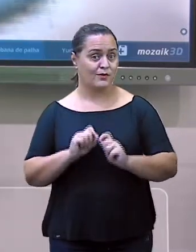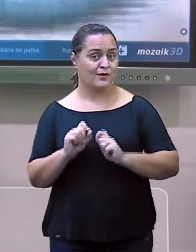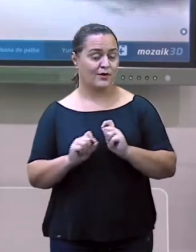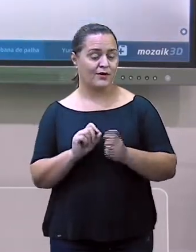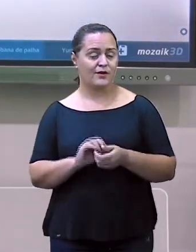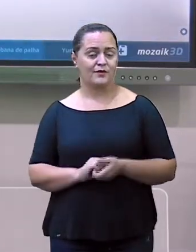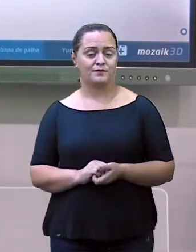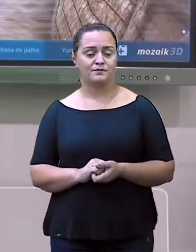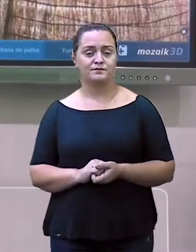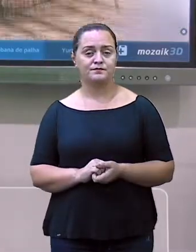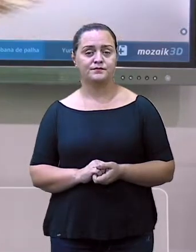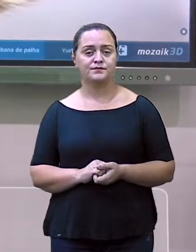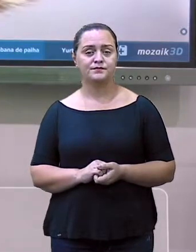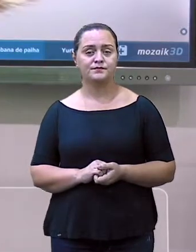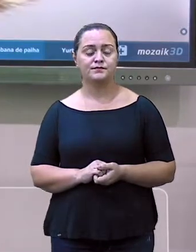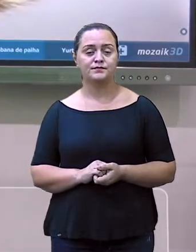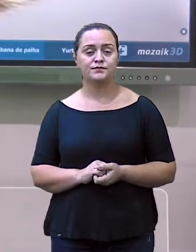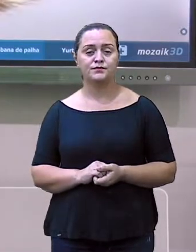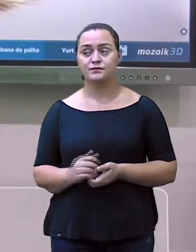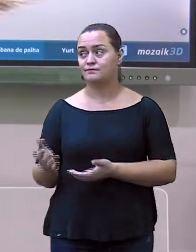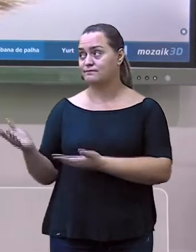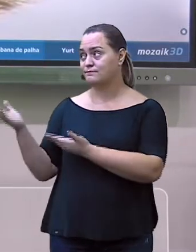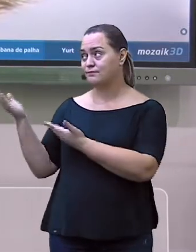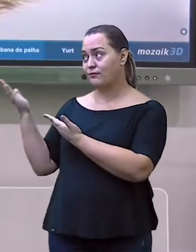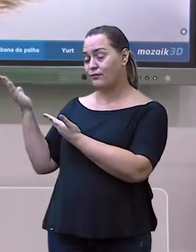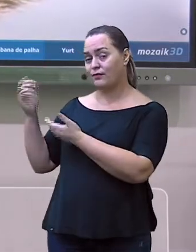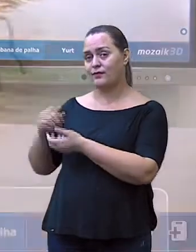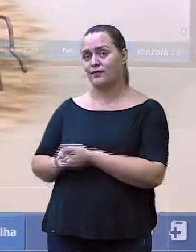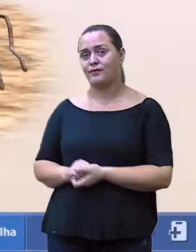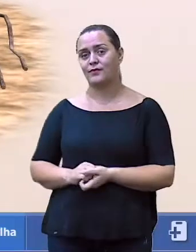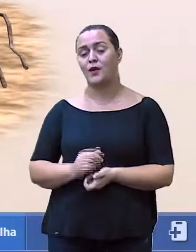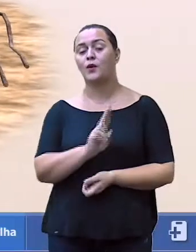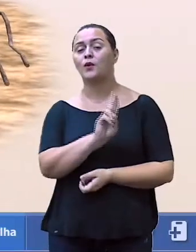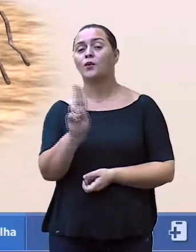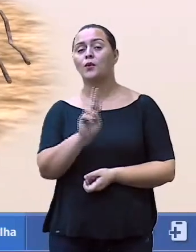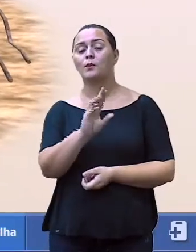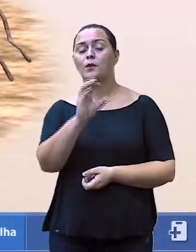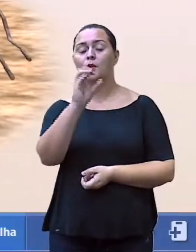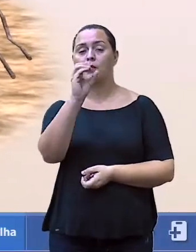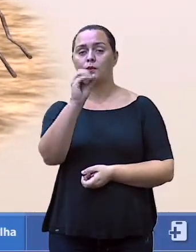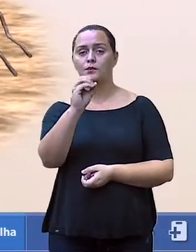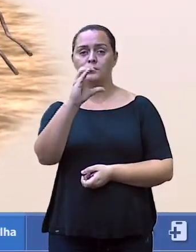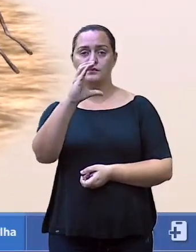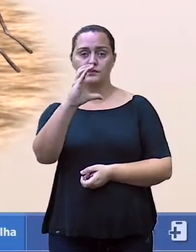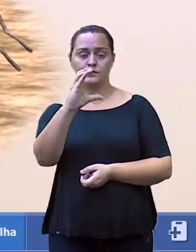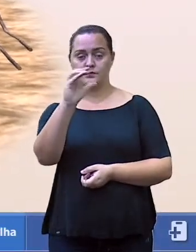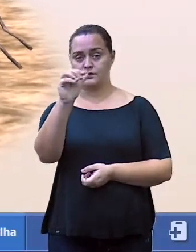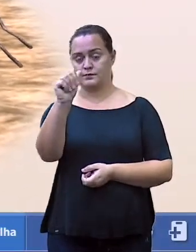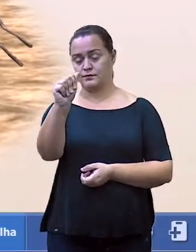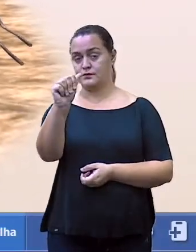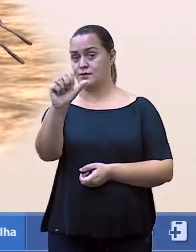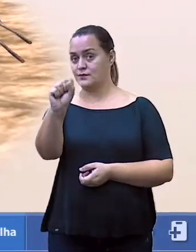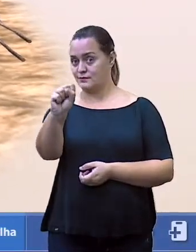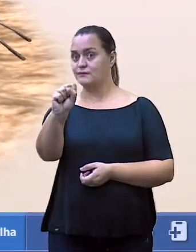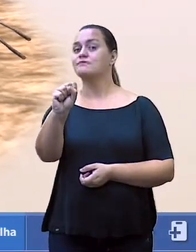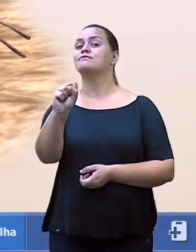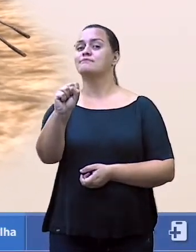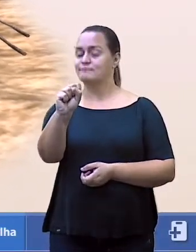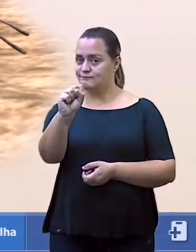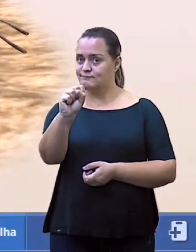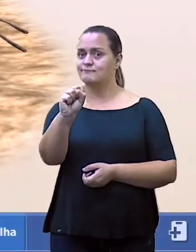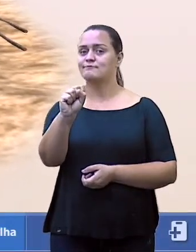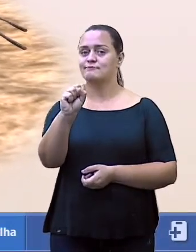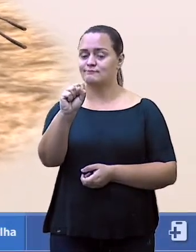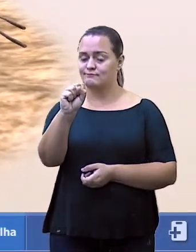Das ocas também. Nós não podemos esquecer das ocas, porque são construídas através